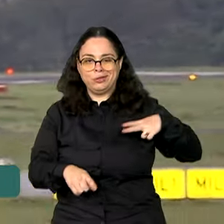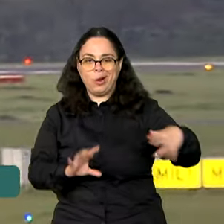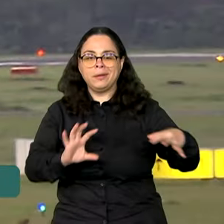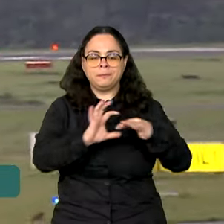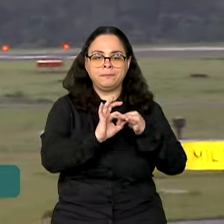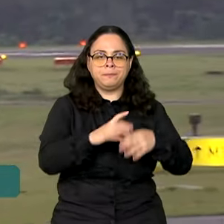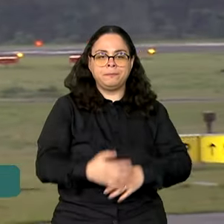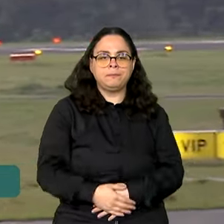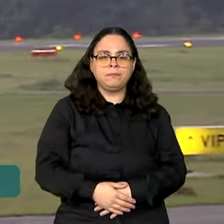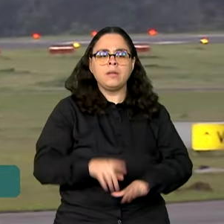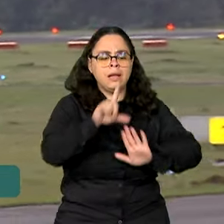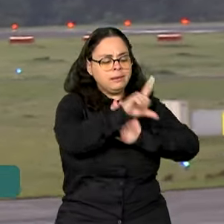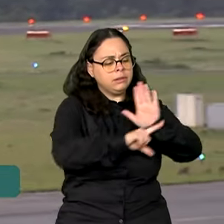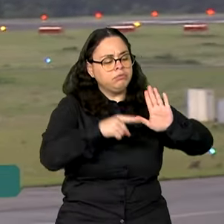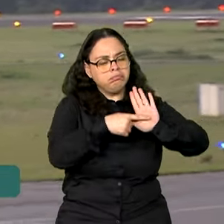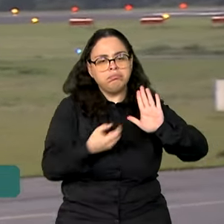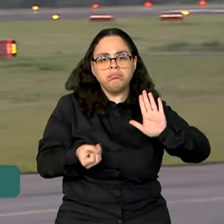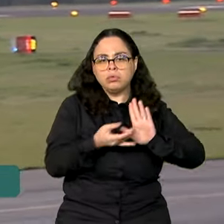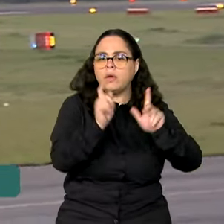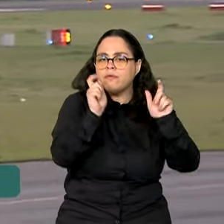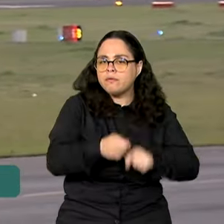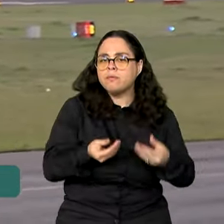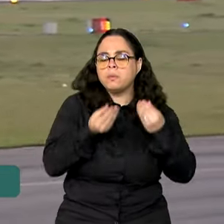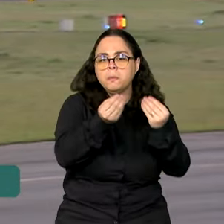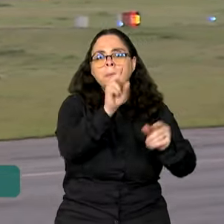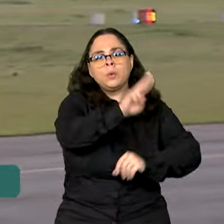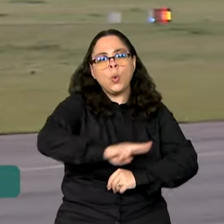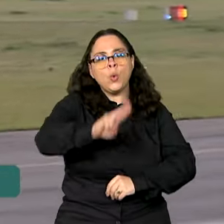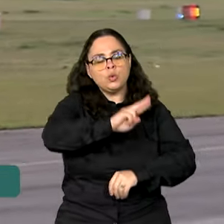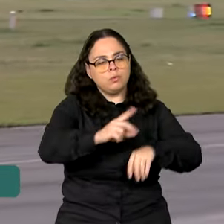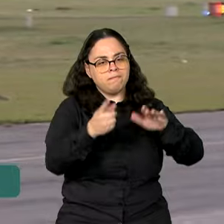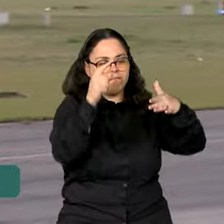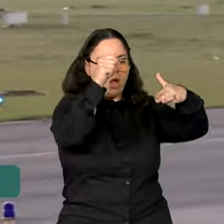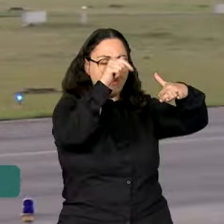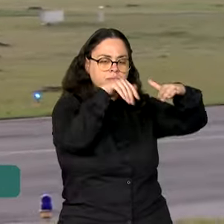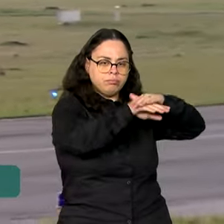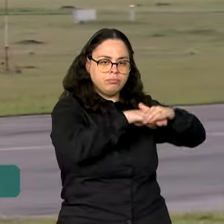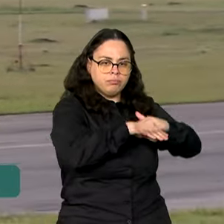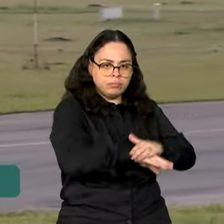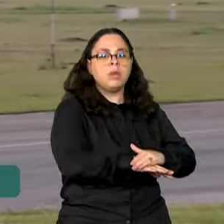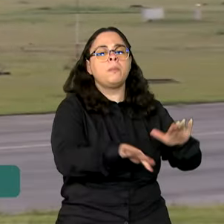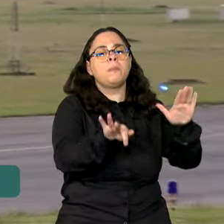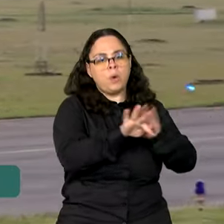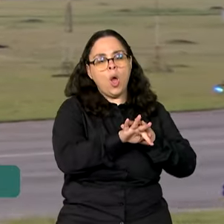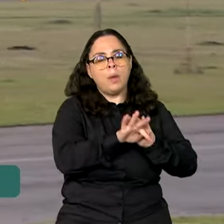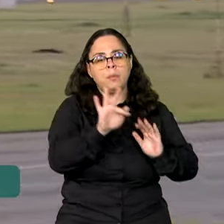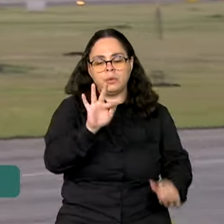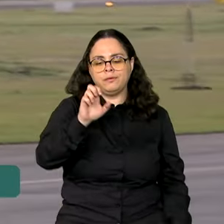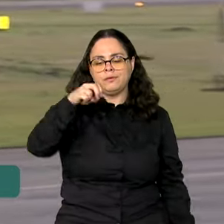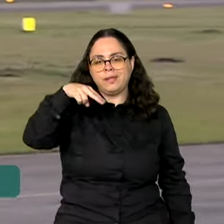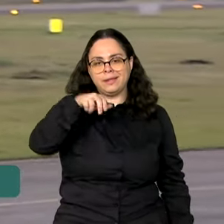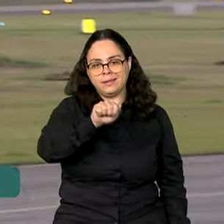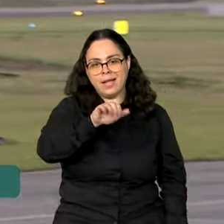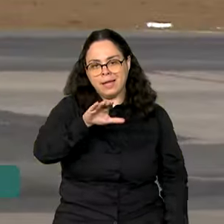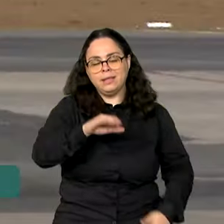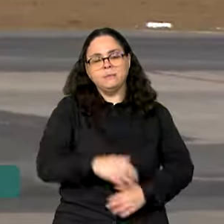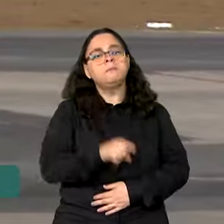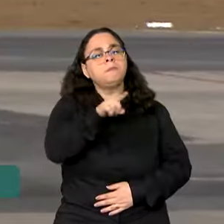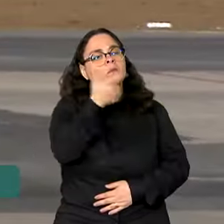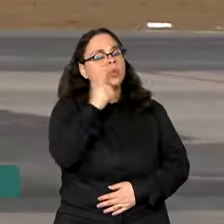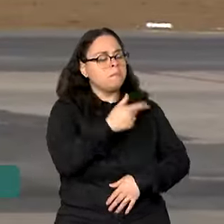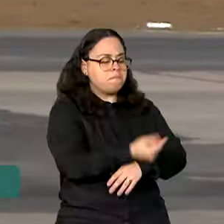nova legislação também permite o uso de recursos do Fundo Nacional de Aviação Civil, o FENAC, para